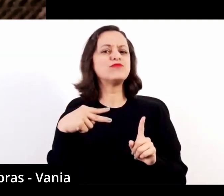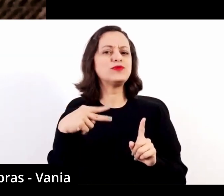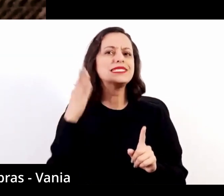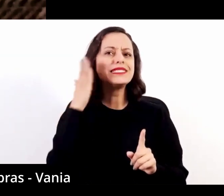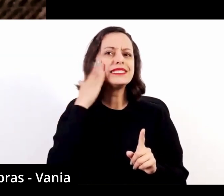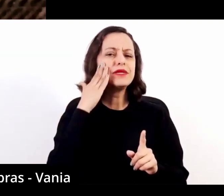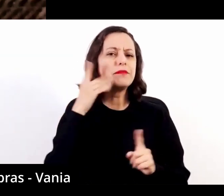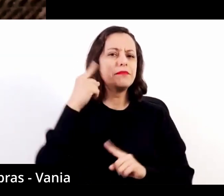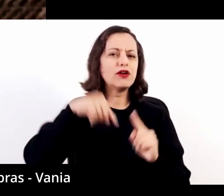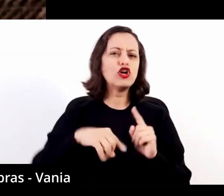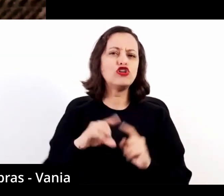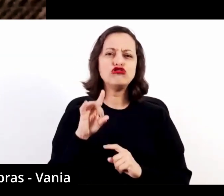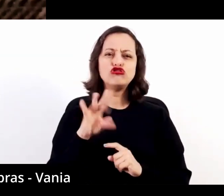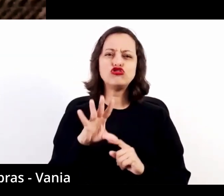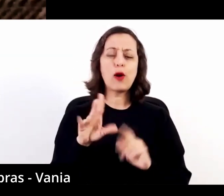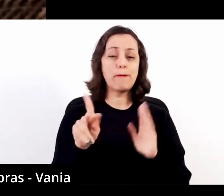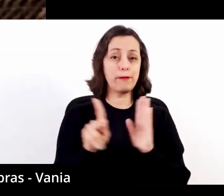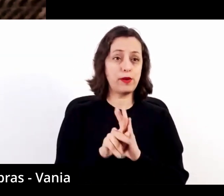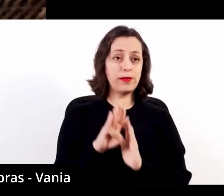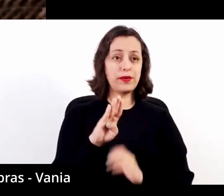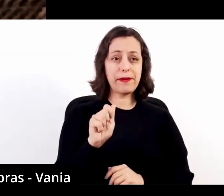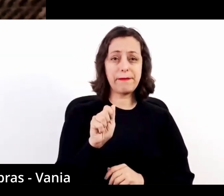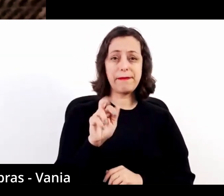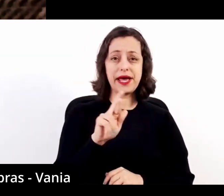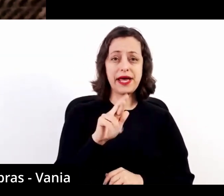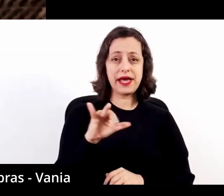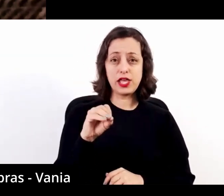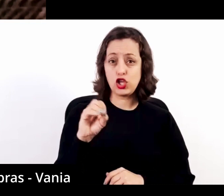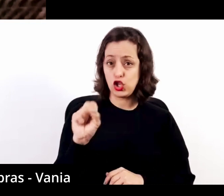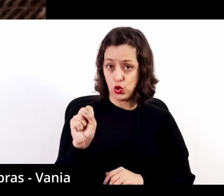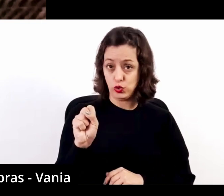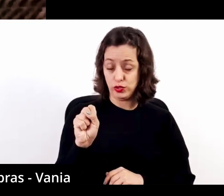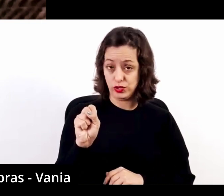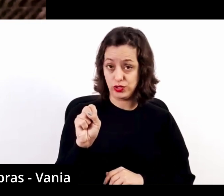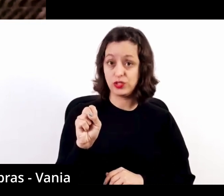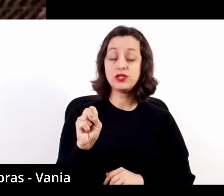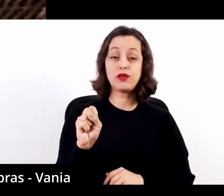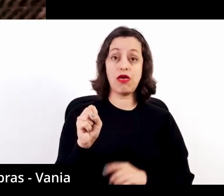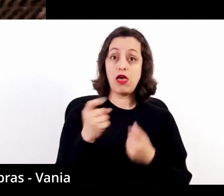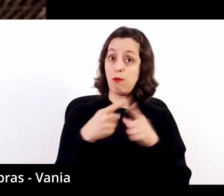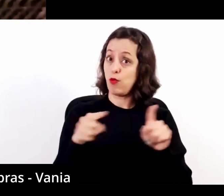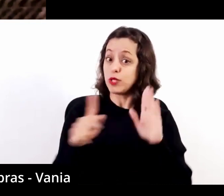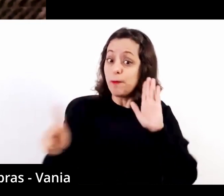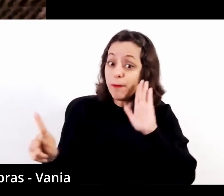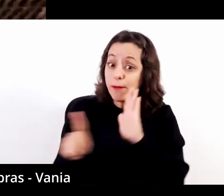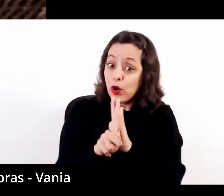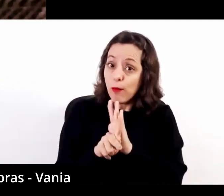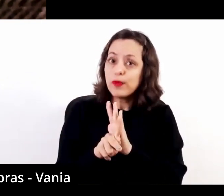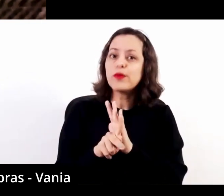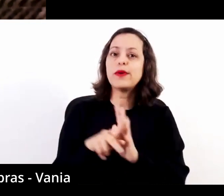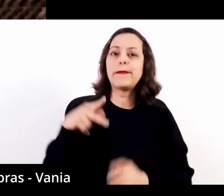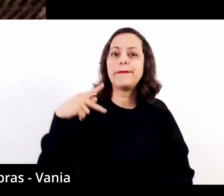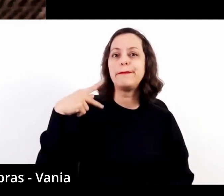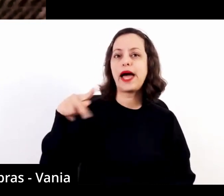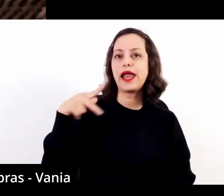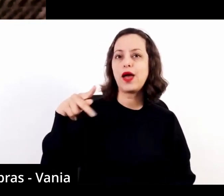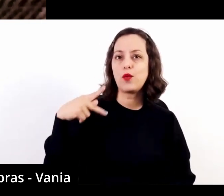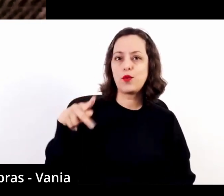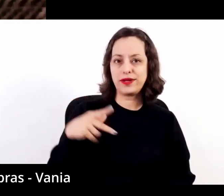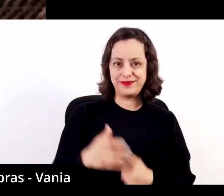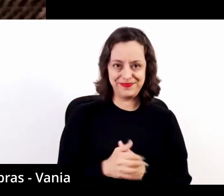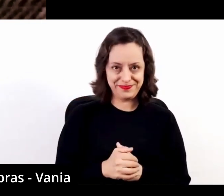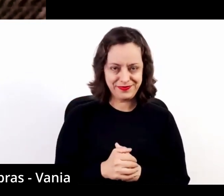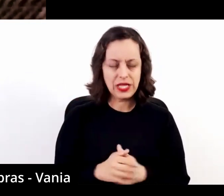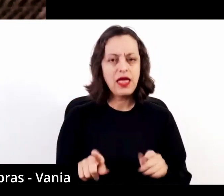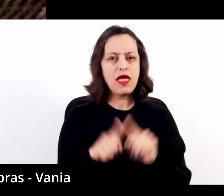mergulhar não somente na conexão do Barrios com a música típica do Paraguai. Mas eu diria até